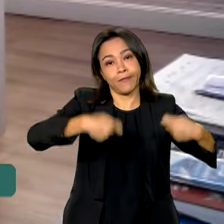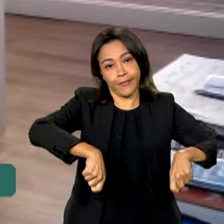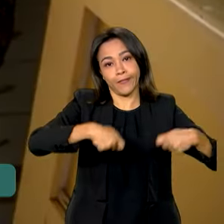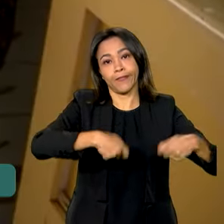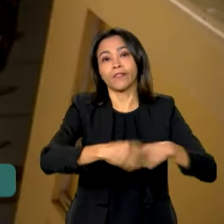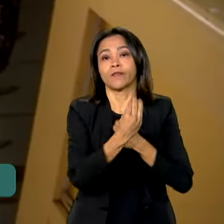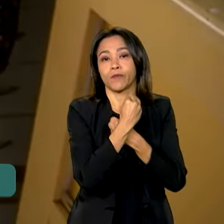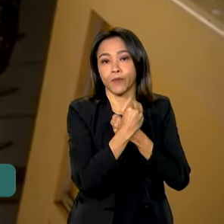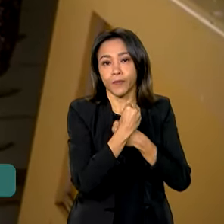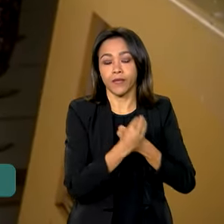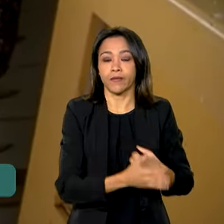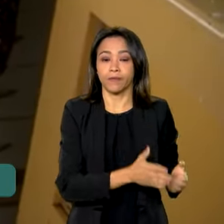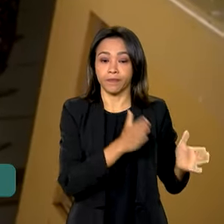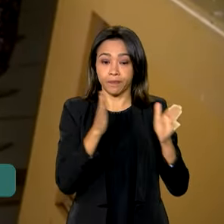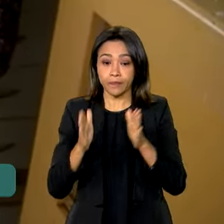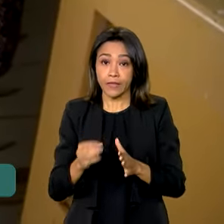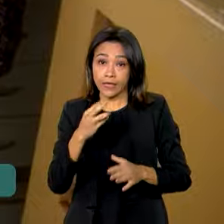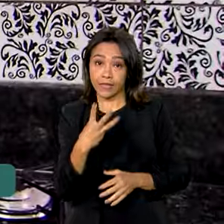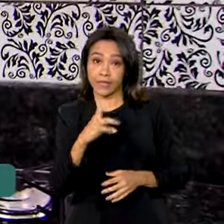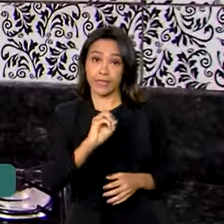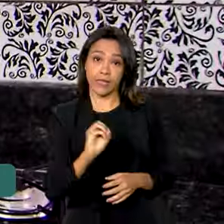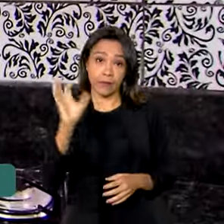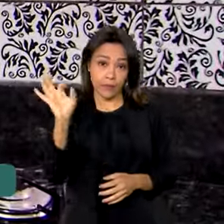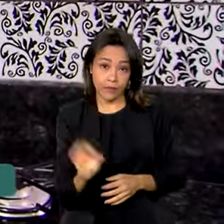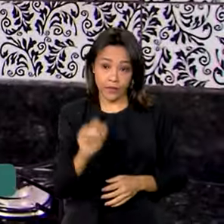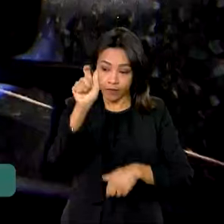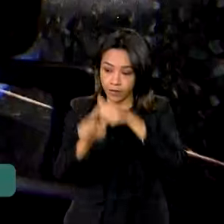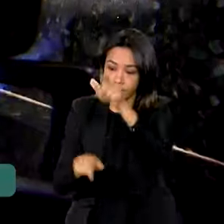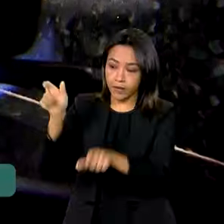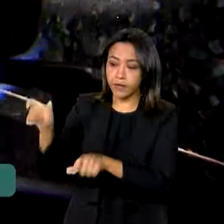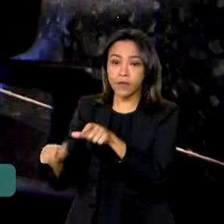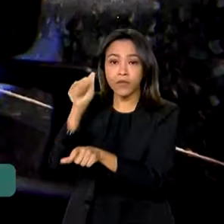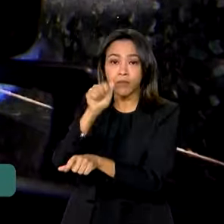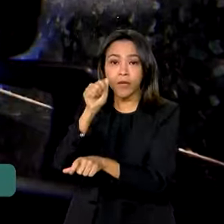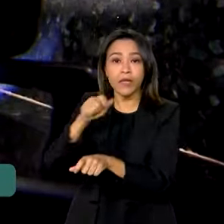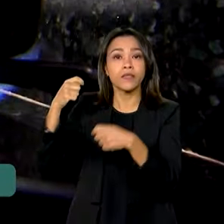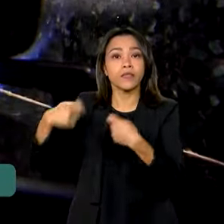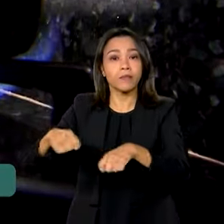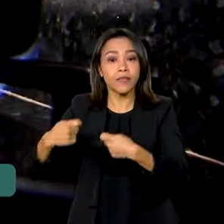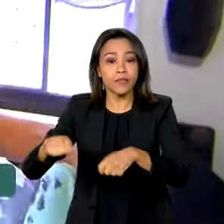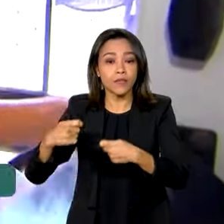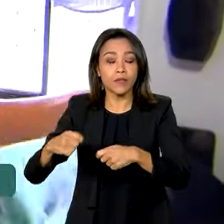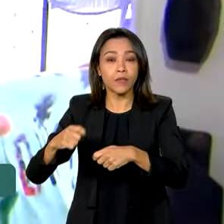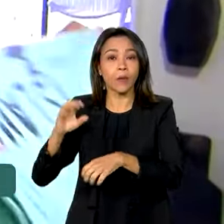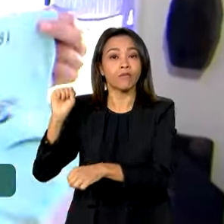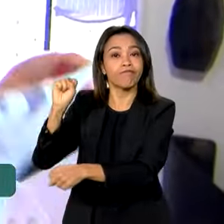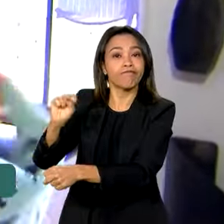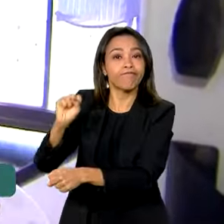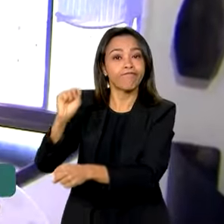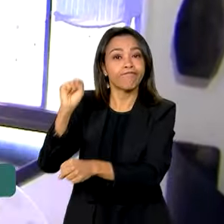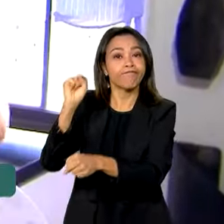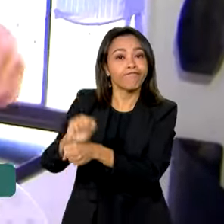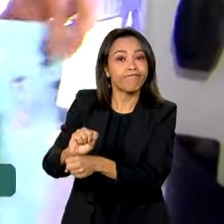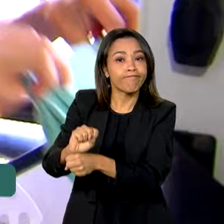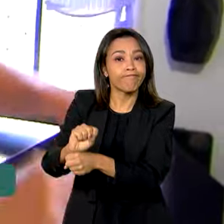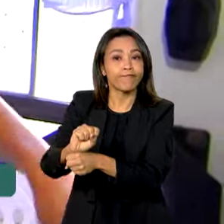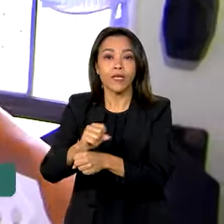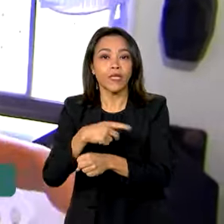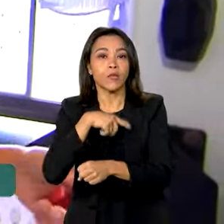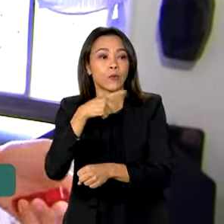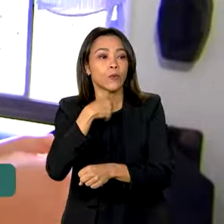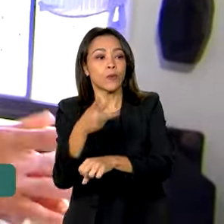cuidados. Cerca de 30% das mulheres que precisaram interromper a procura por trabalho em 2023